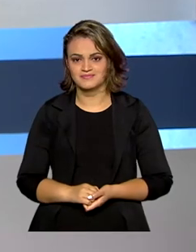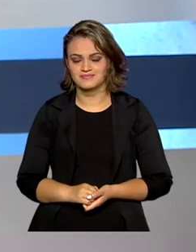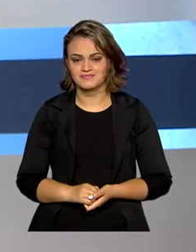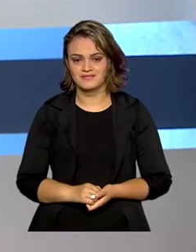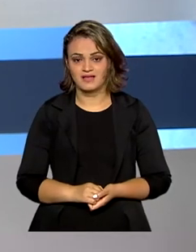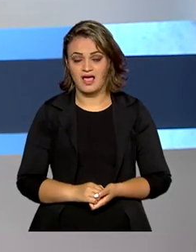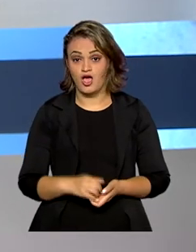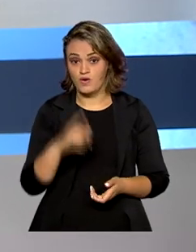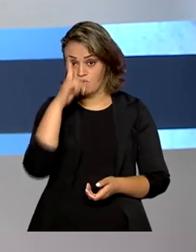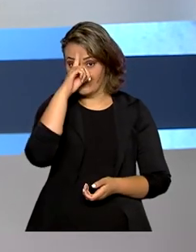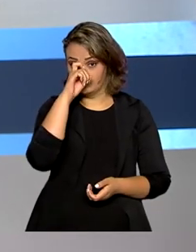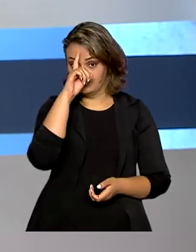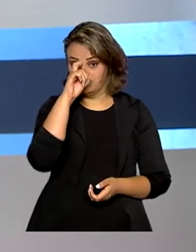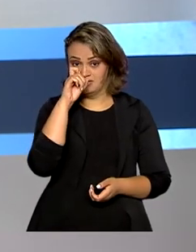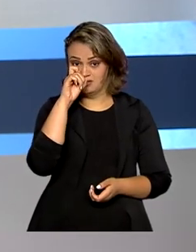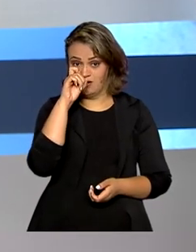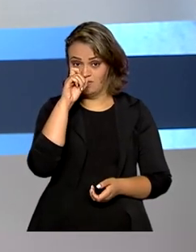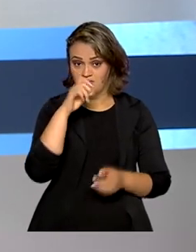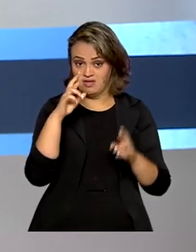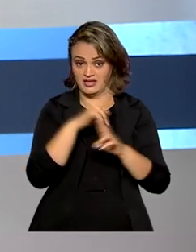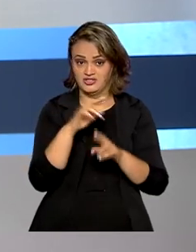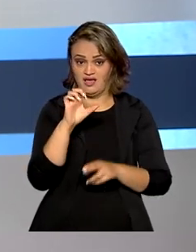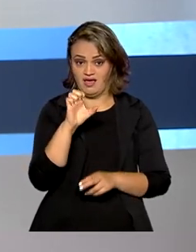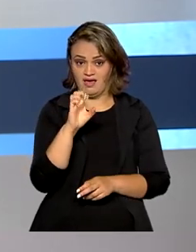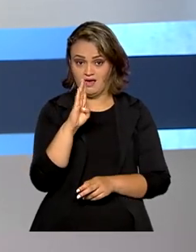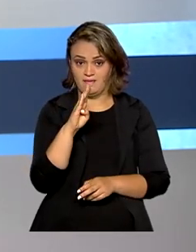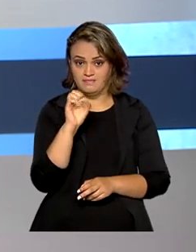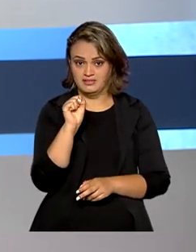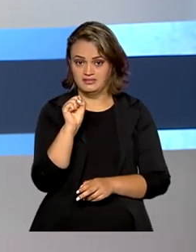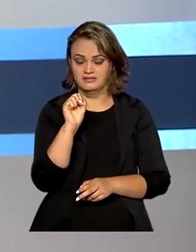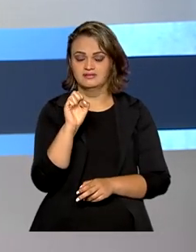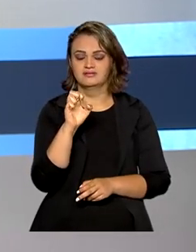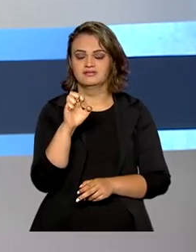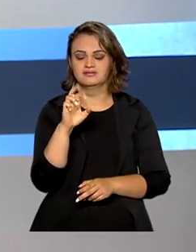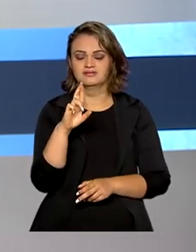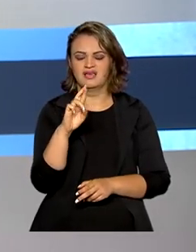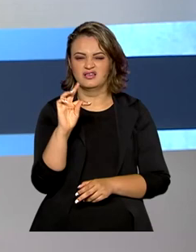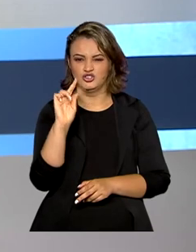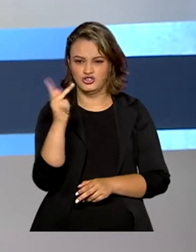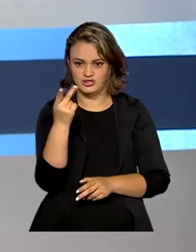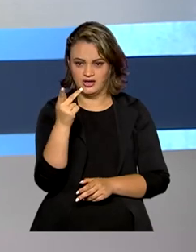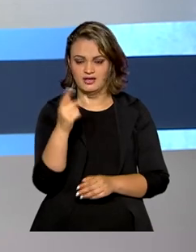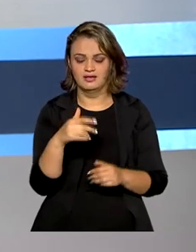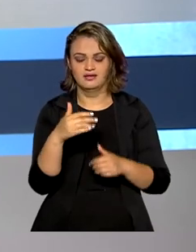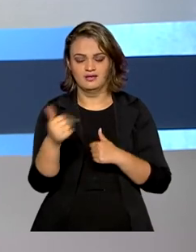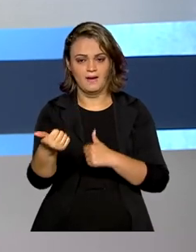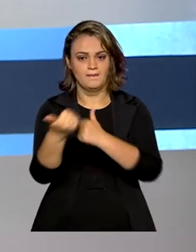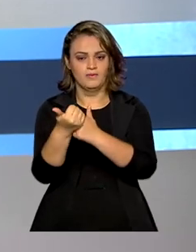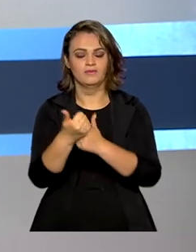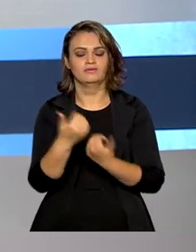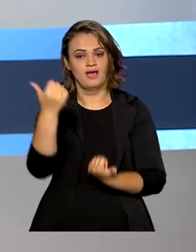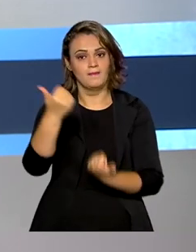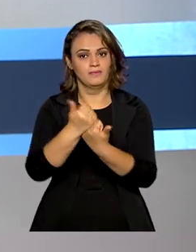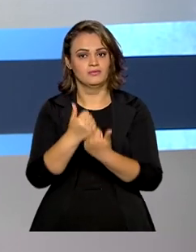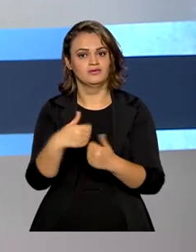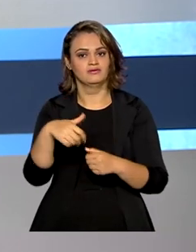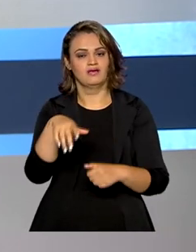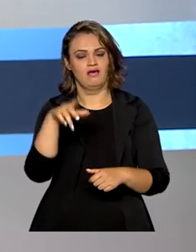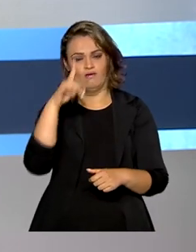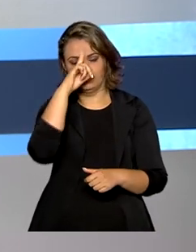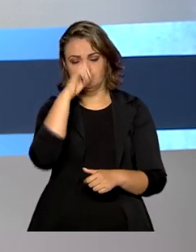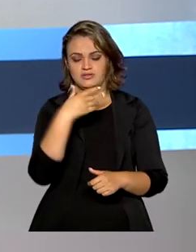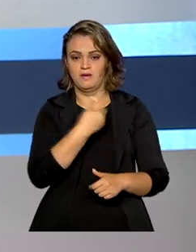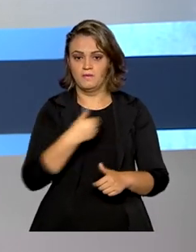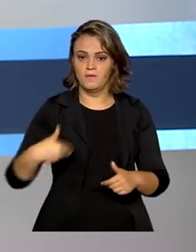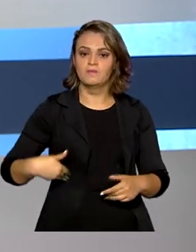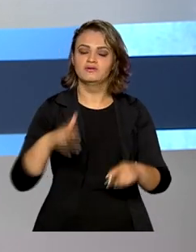E os hospitais da rede EBSER, que atuam de forma complementar ao Sistema Único de Saúde, tem prestado apoio importante no combate à